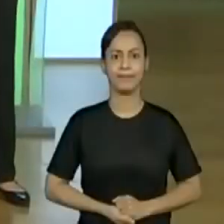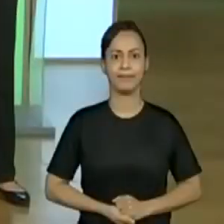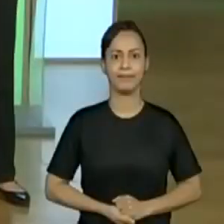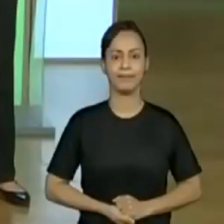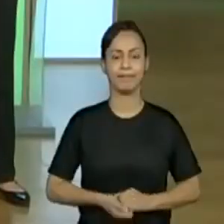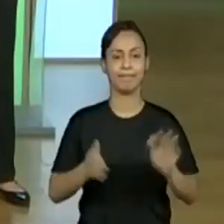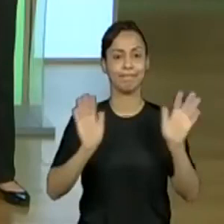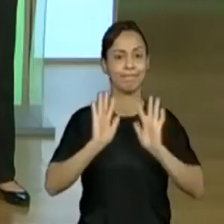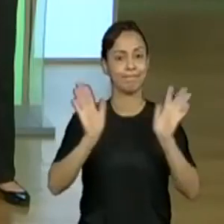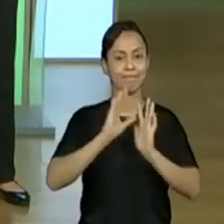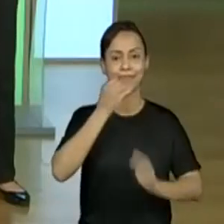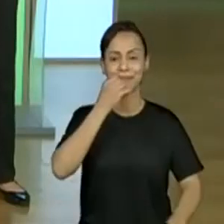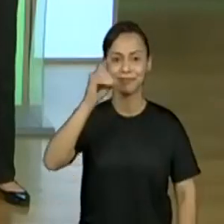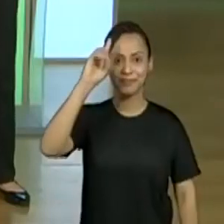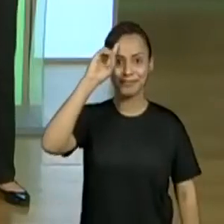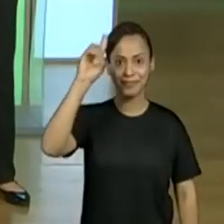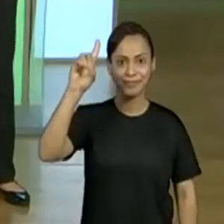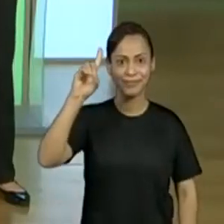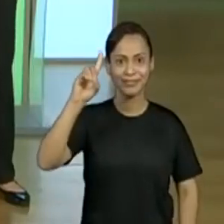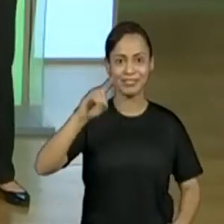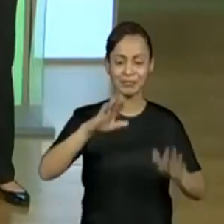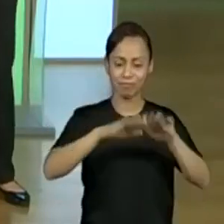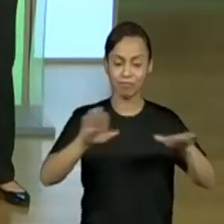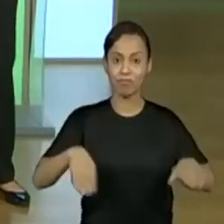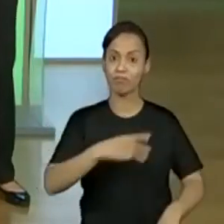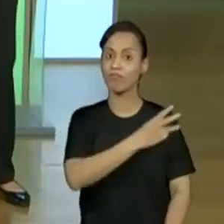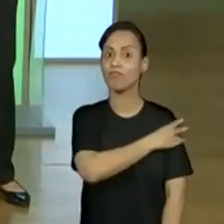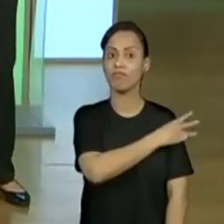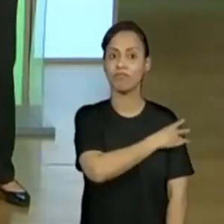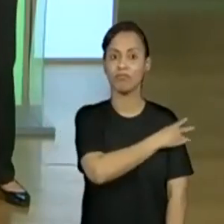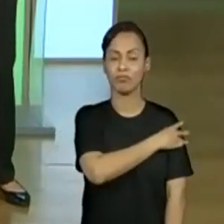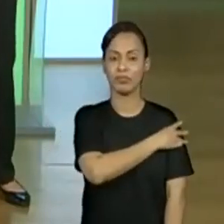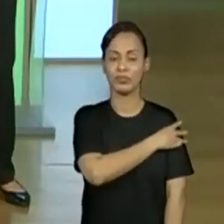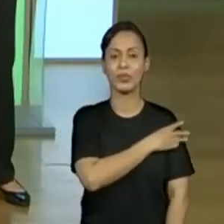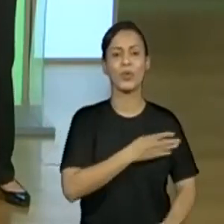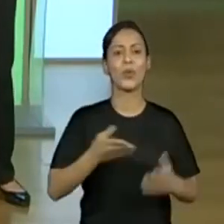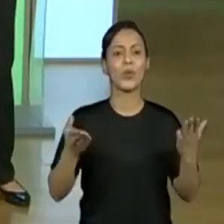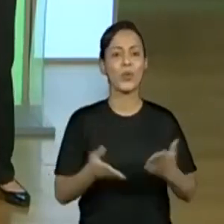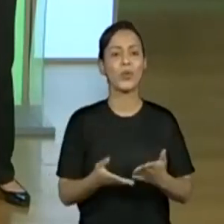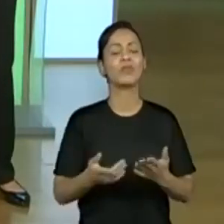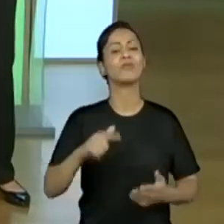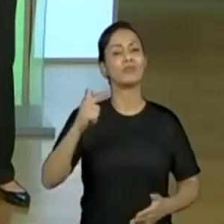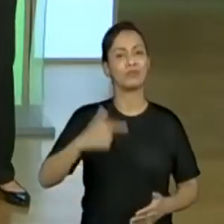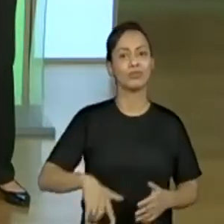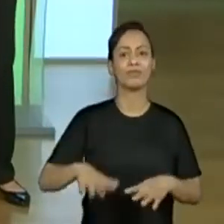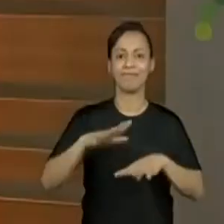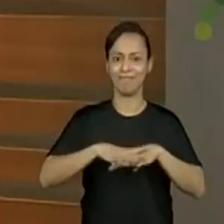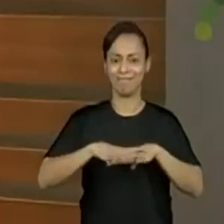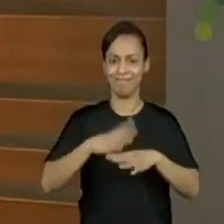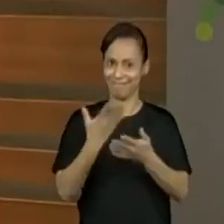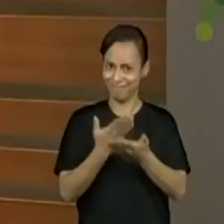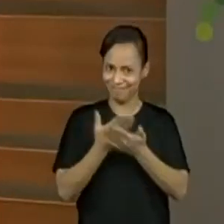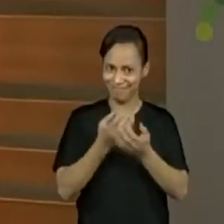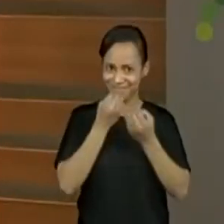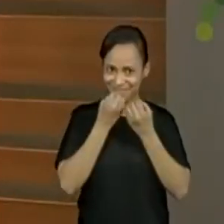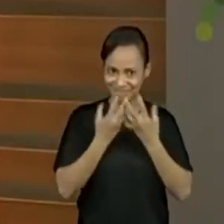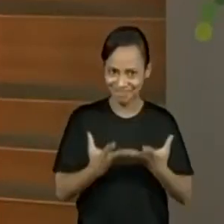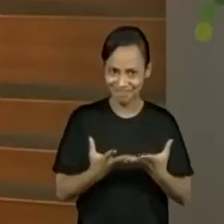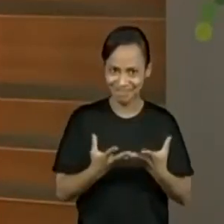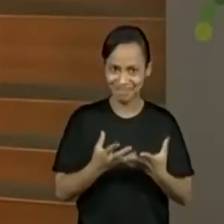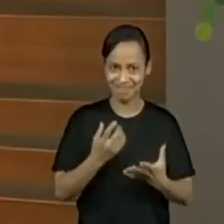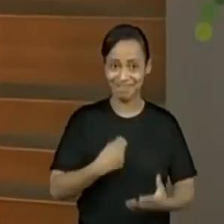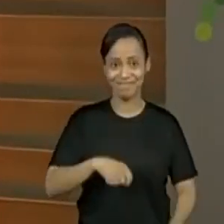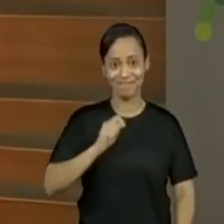Bom dia, estudantes do terceiro ano. Bem-vindos a essa aula de matemática. Eu sou o professor